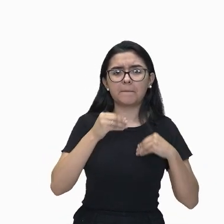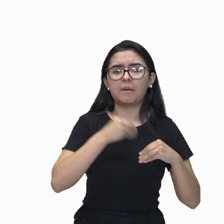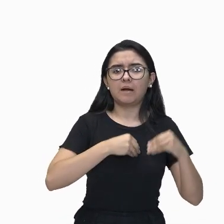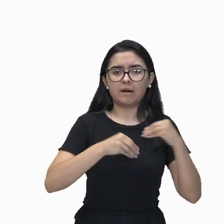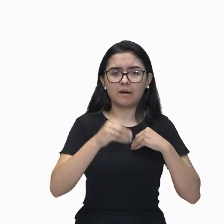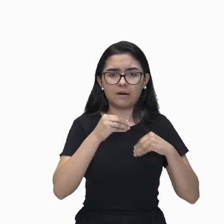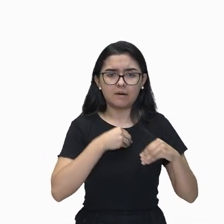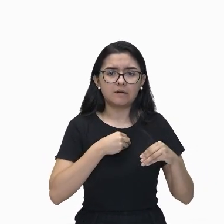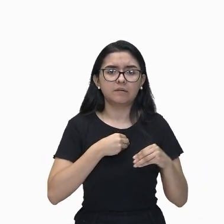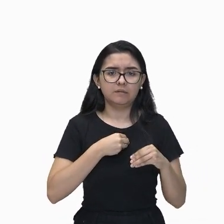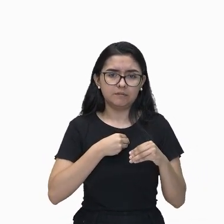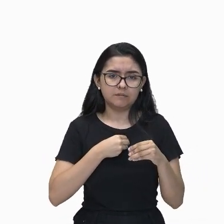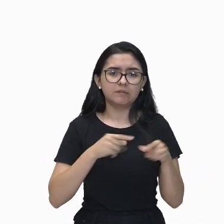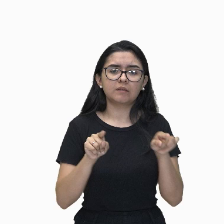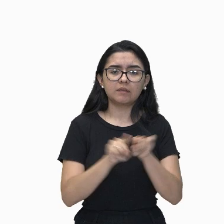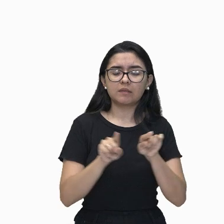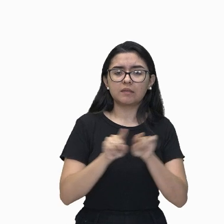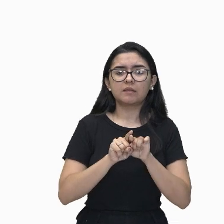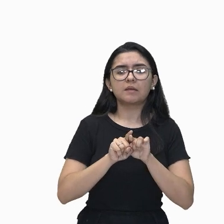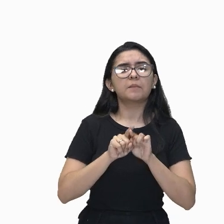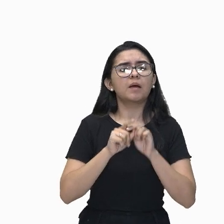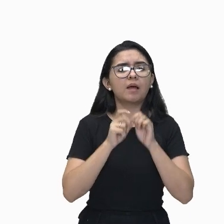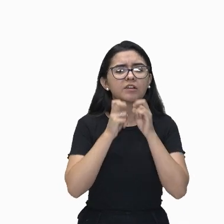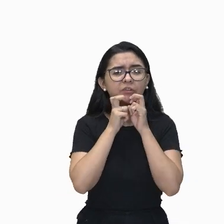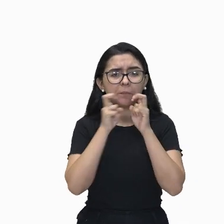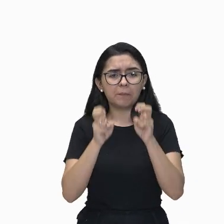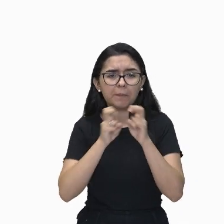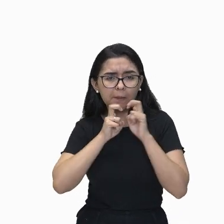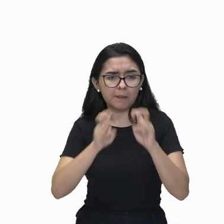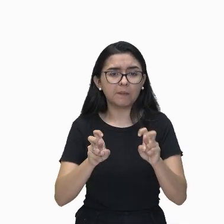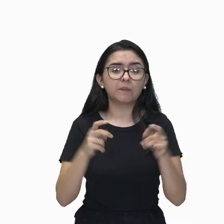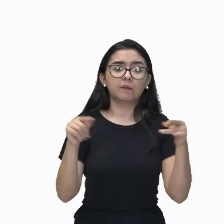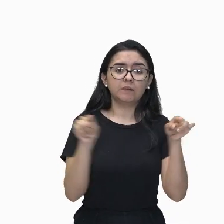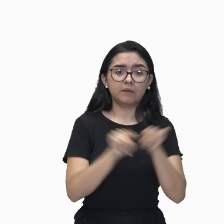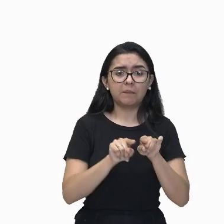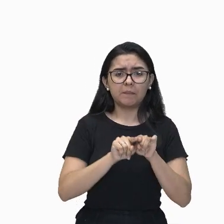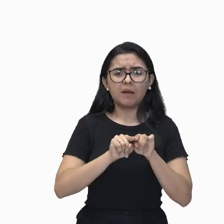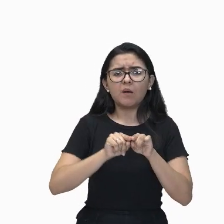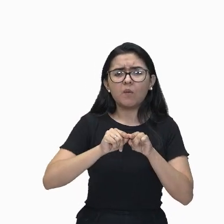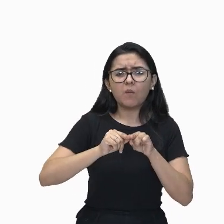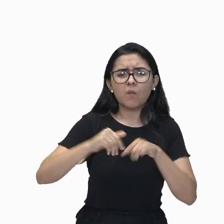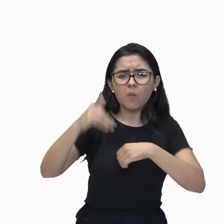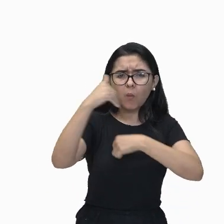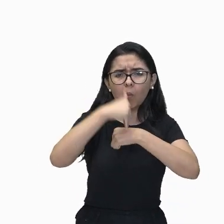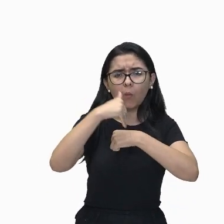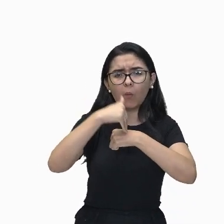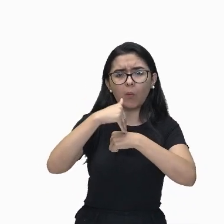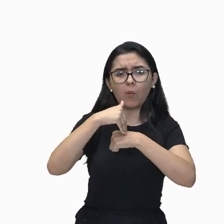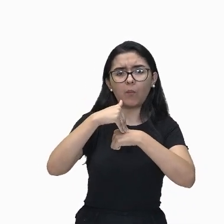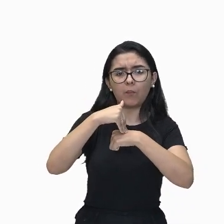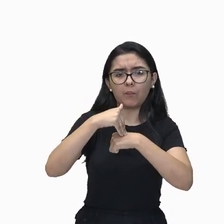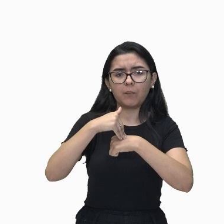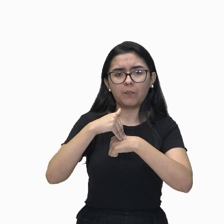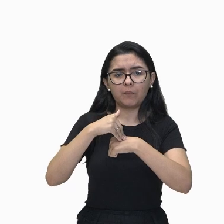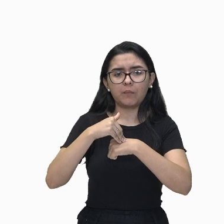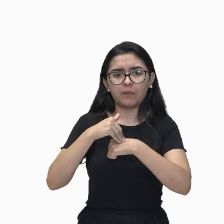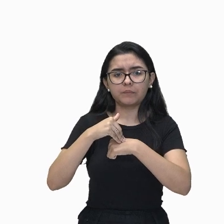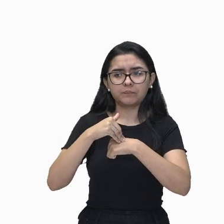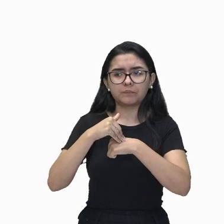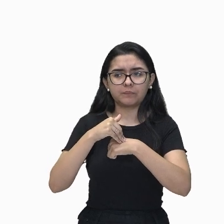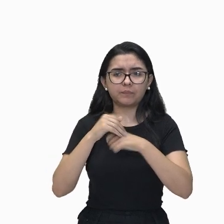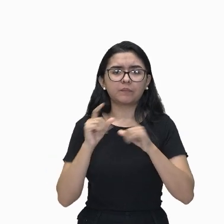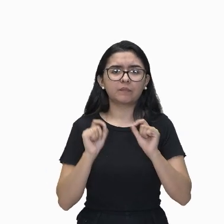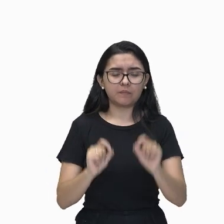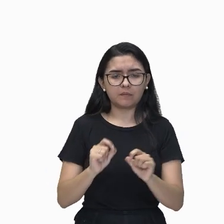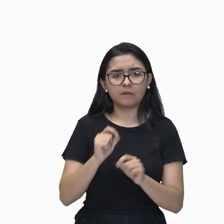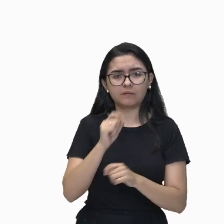sobeja um só gemido, que a mesma culpa que vos há ofendido, vos tem